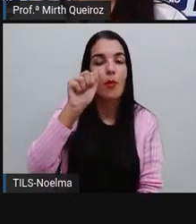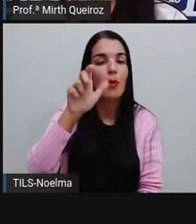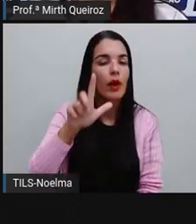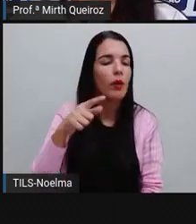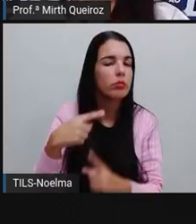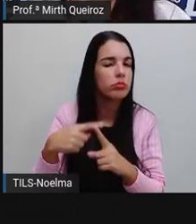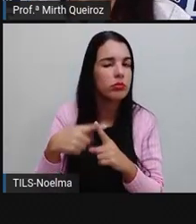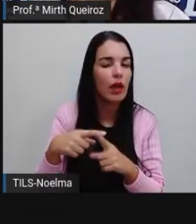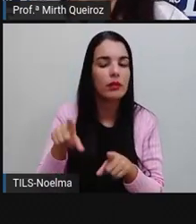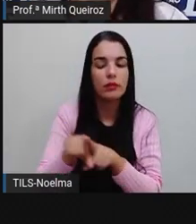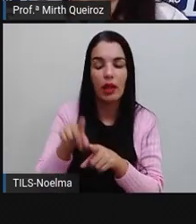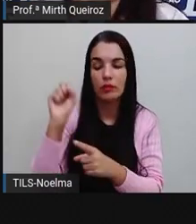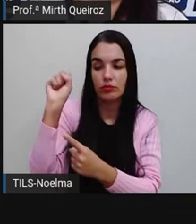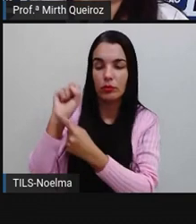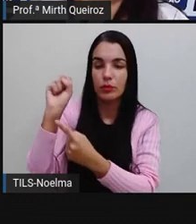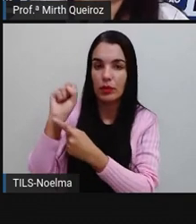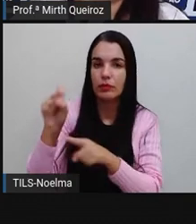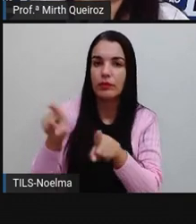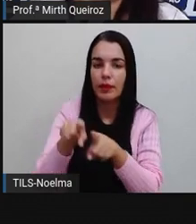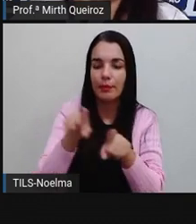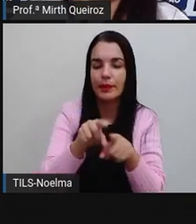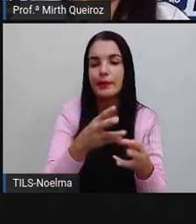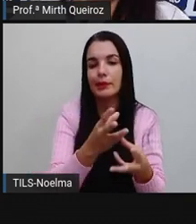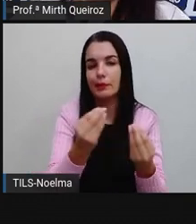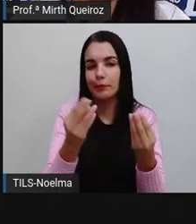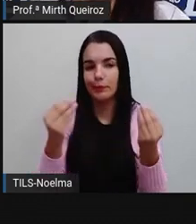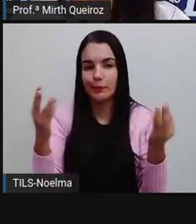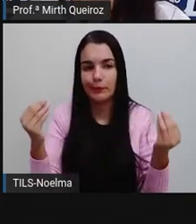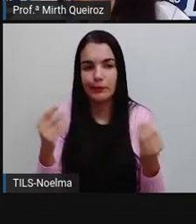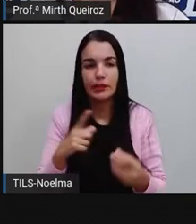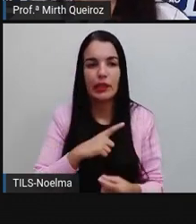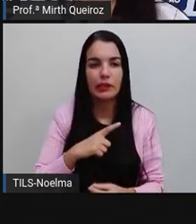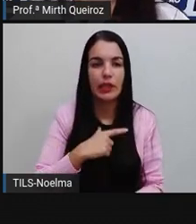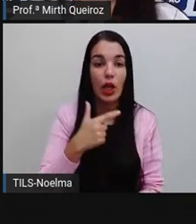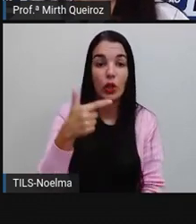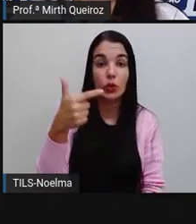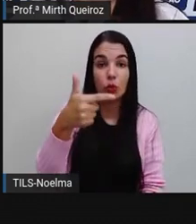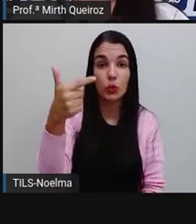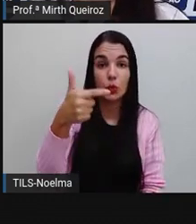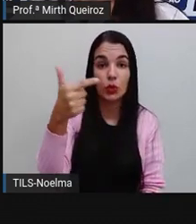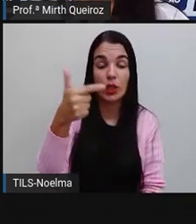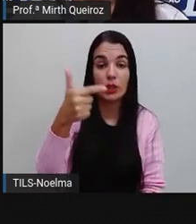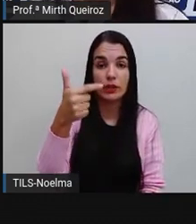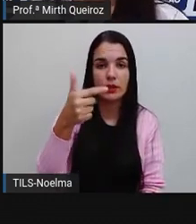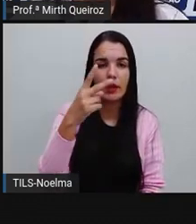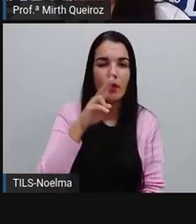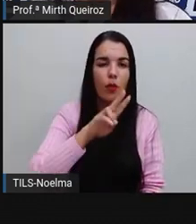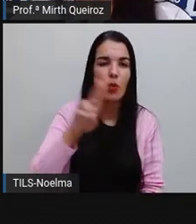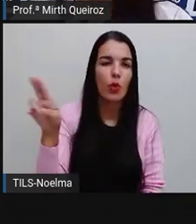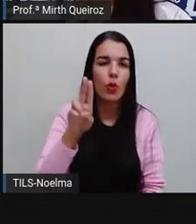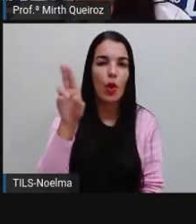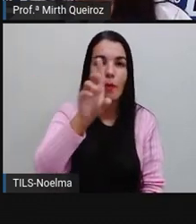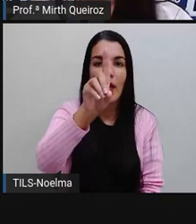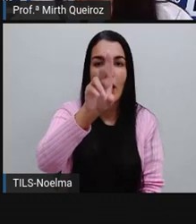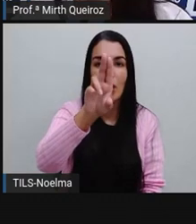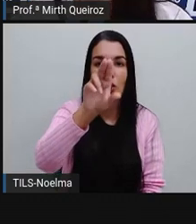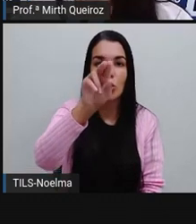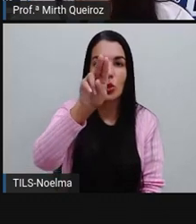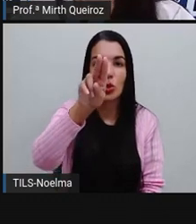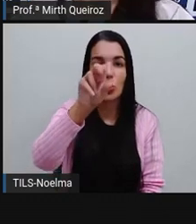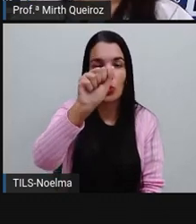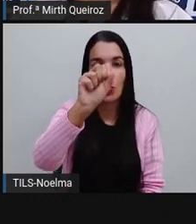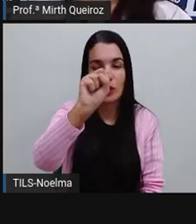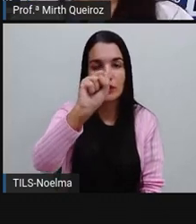está no plural. Nós temos aí duas malas. Duas. Duas é um numeral, né?